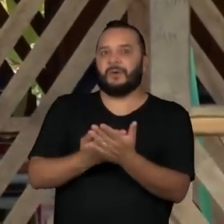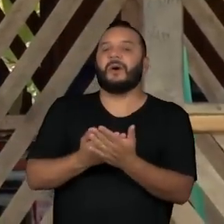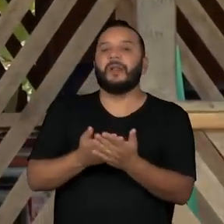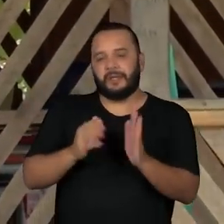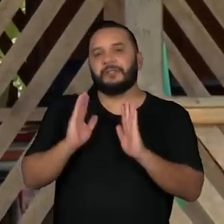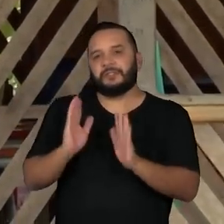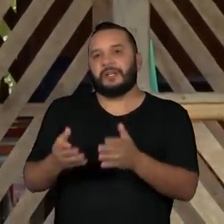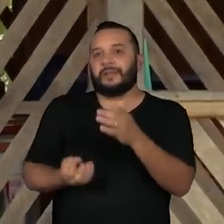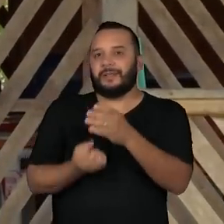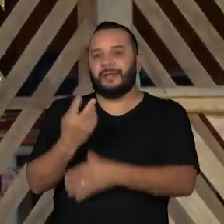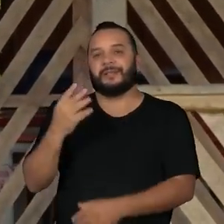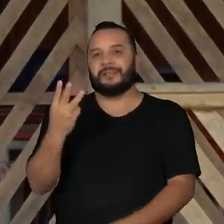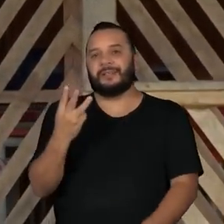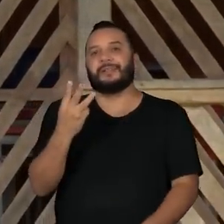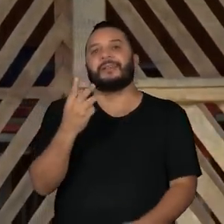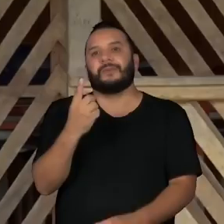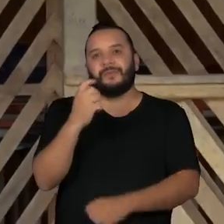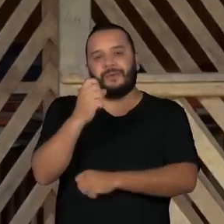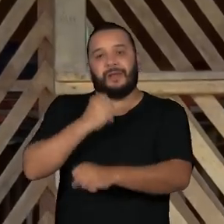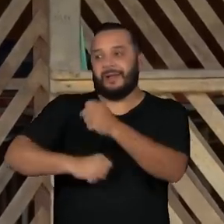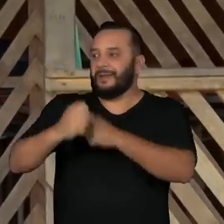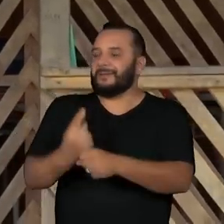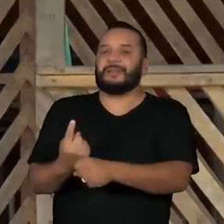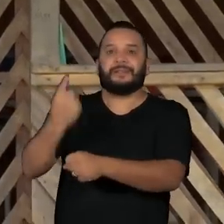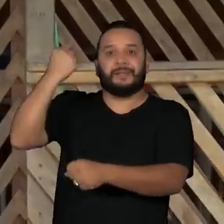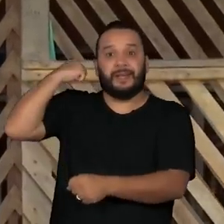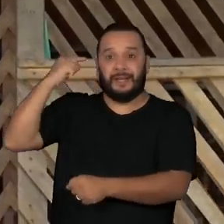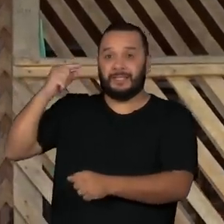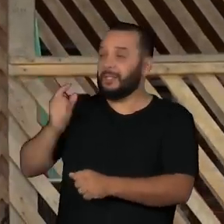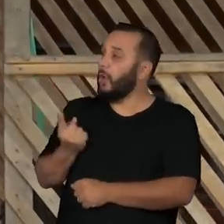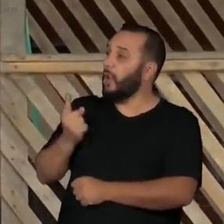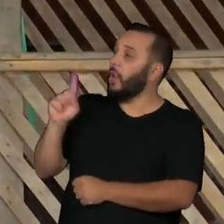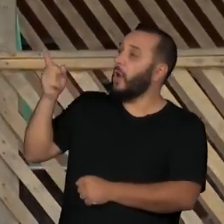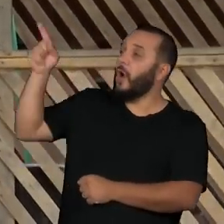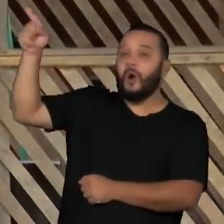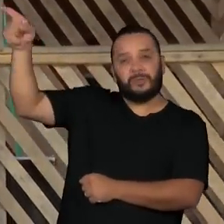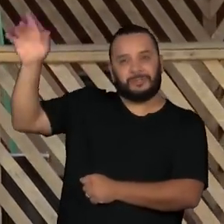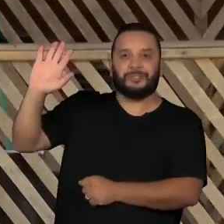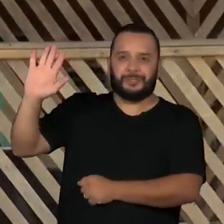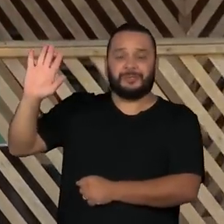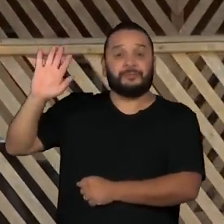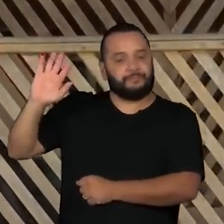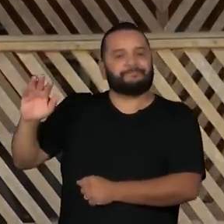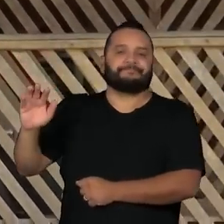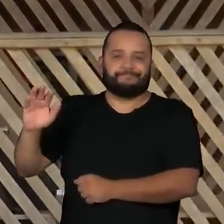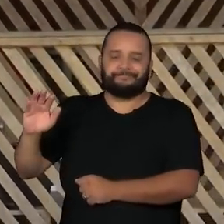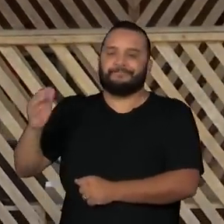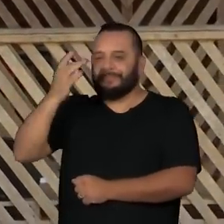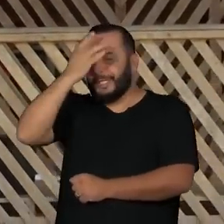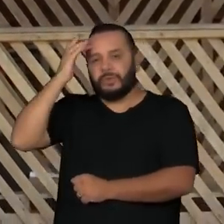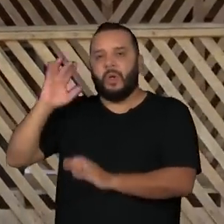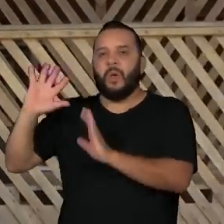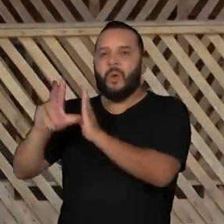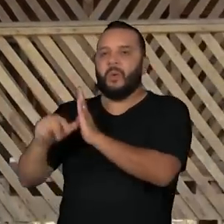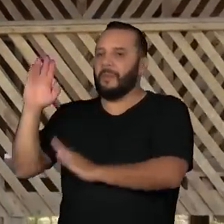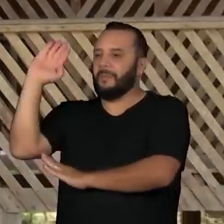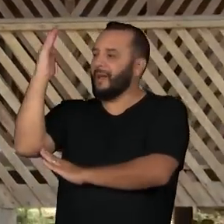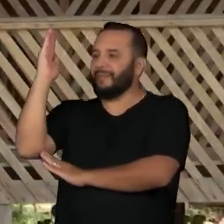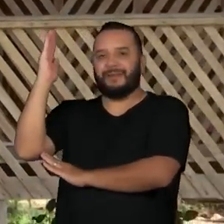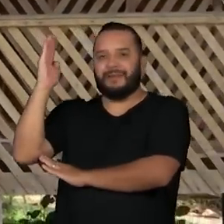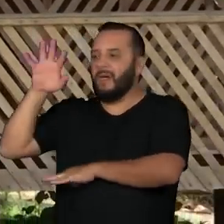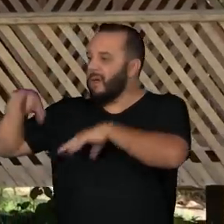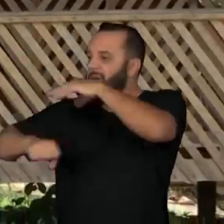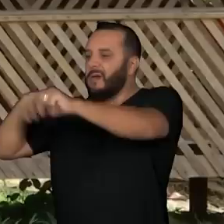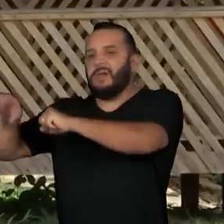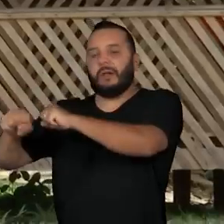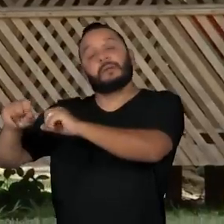anos do outro lado da terra indígena. Mas para evitar as constantes invasões de madeireiros, a aldeia foi transferida para cá